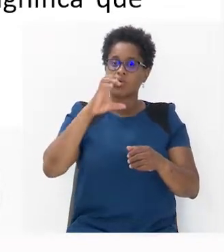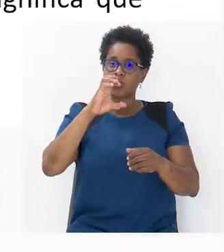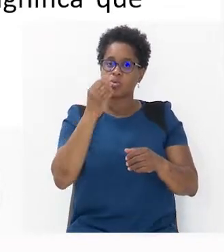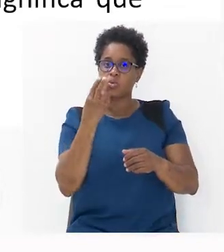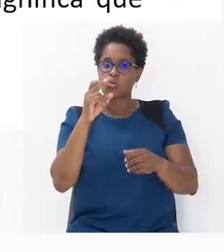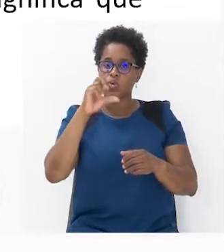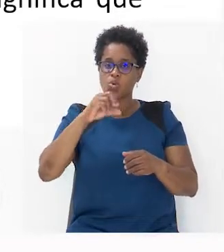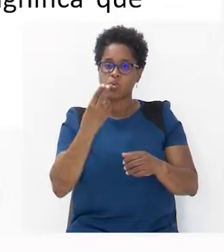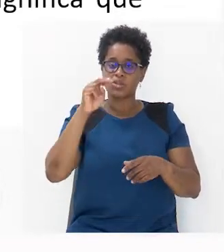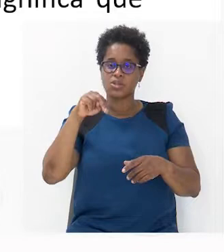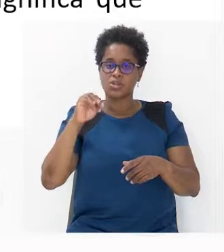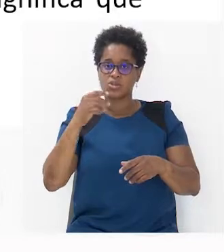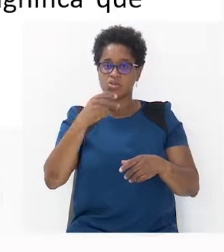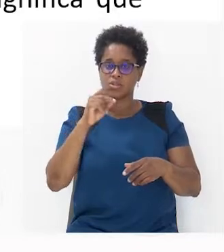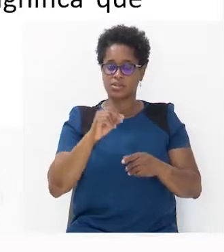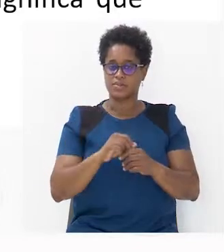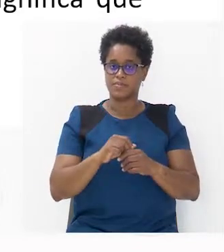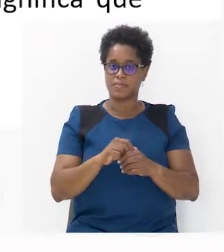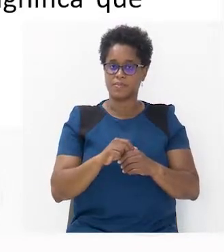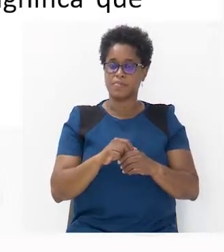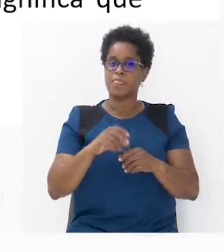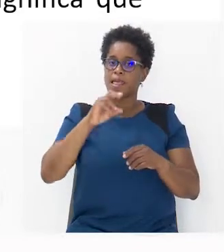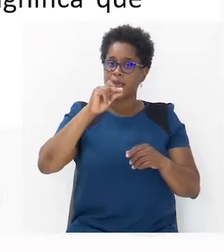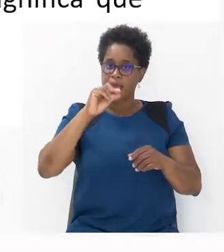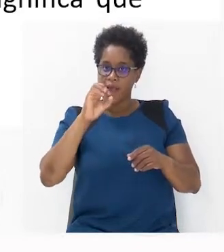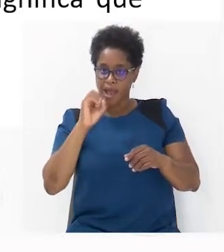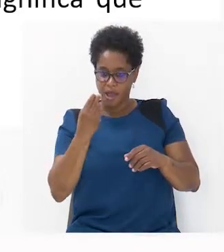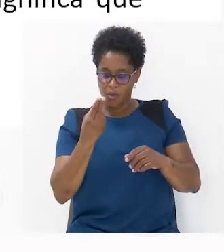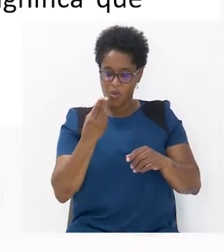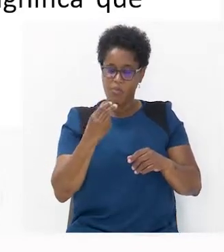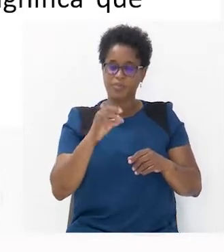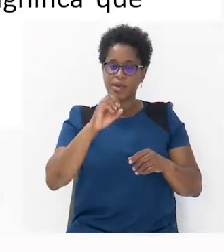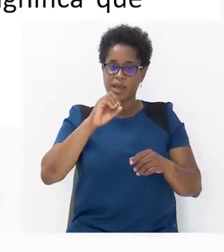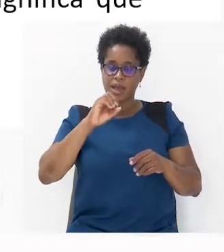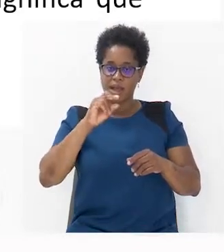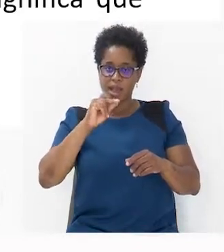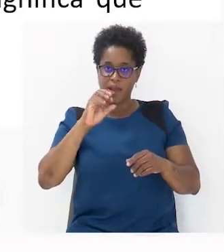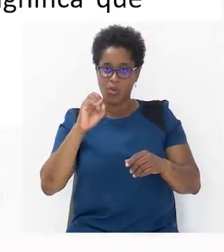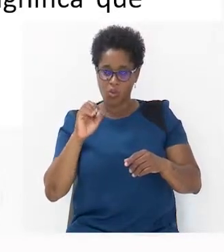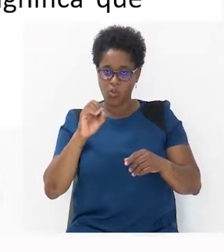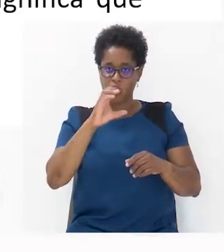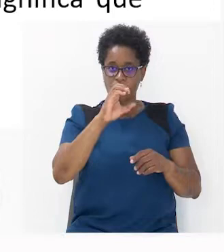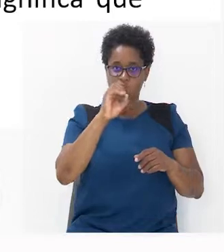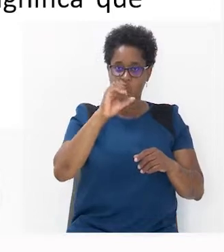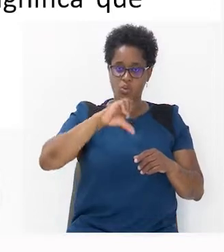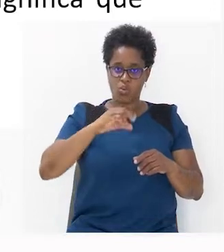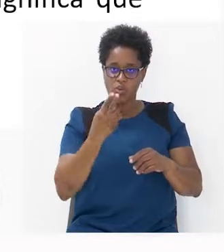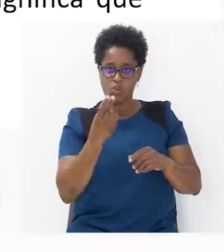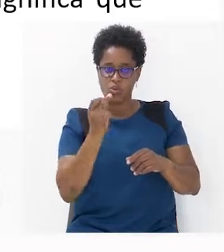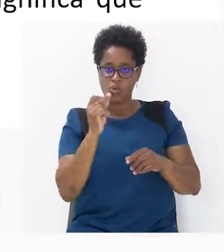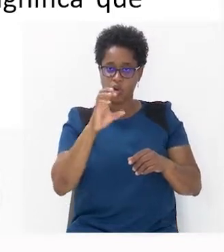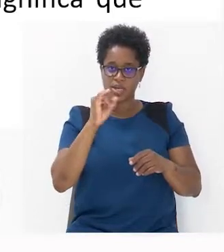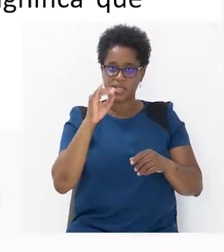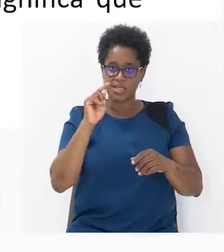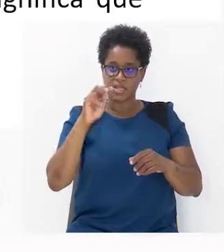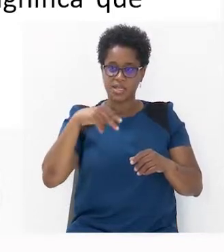valor da outra grandeza. Ao quociente constante, dá-se o nome de constante de proporcionalidade.